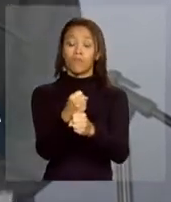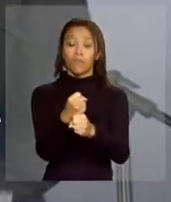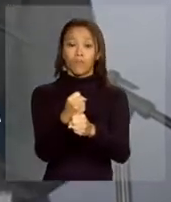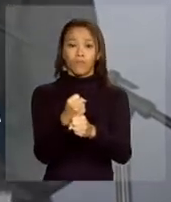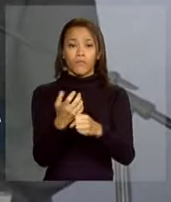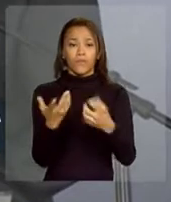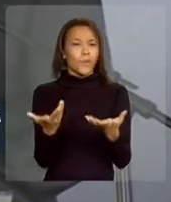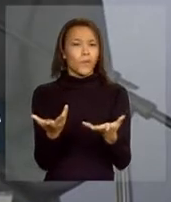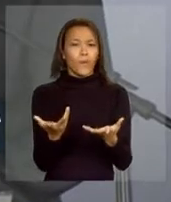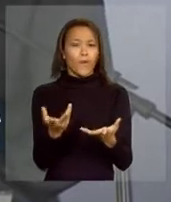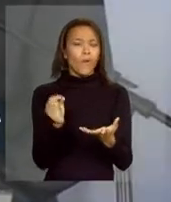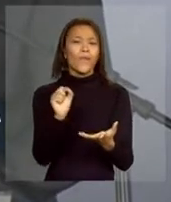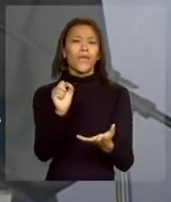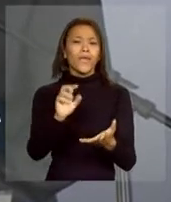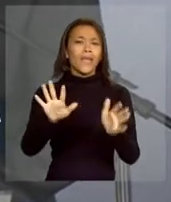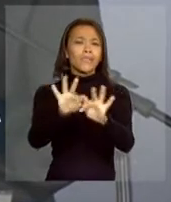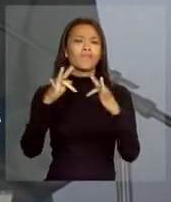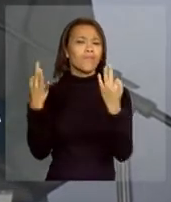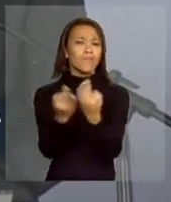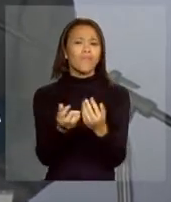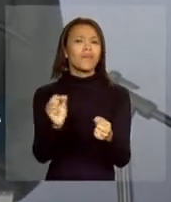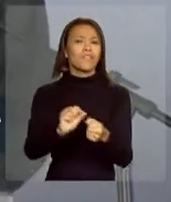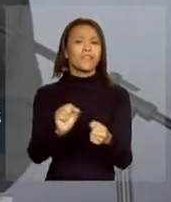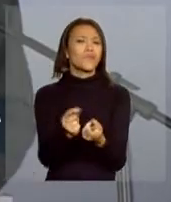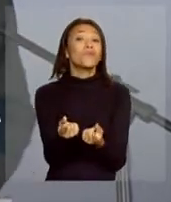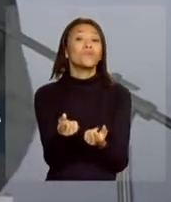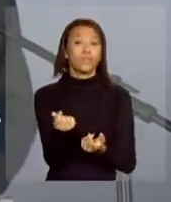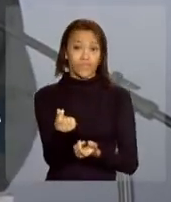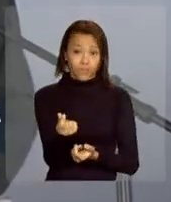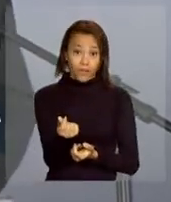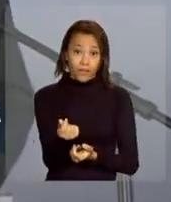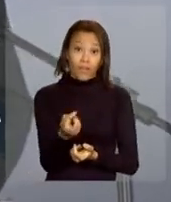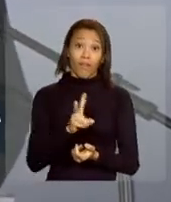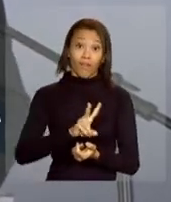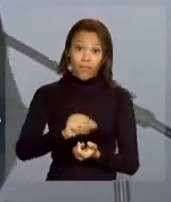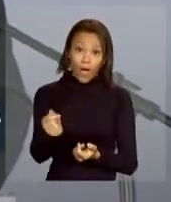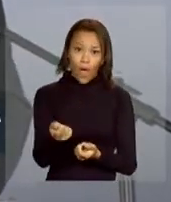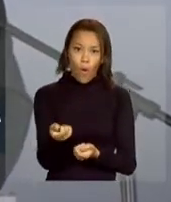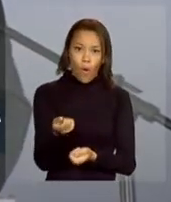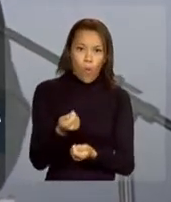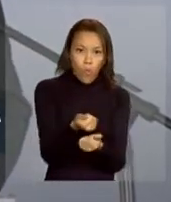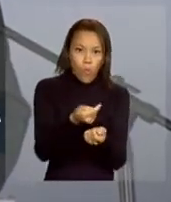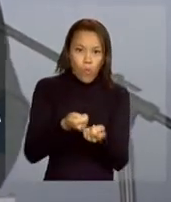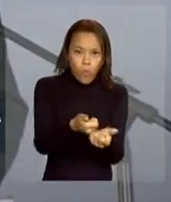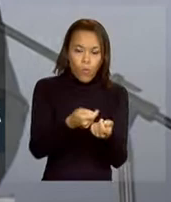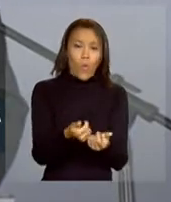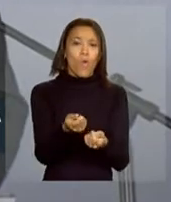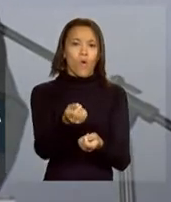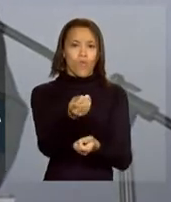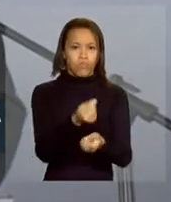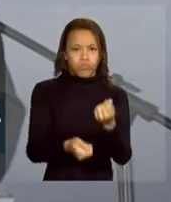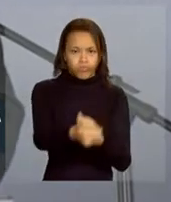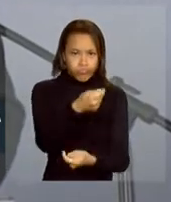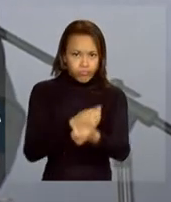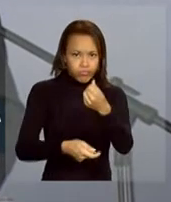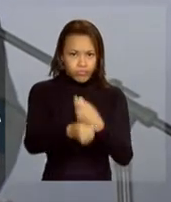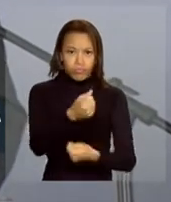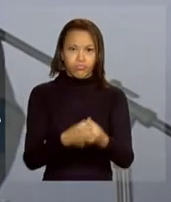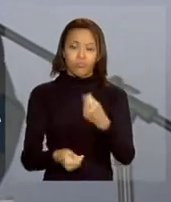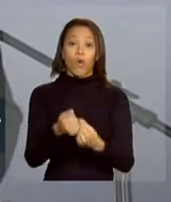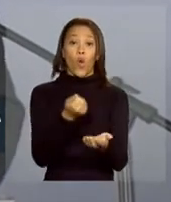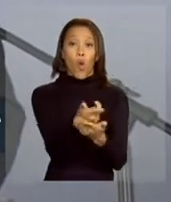O que as famílias vão fazer com esse recurso? Vão movimentar o comércio, vão aumentar o seu consumo,